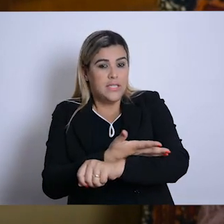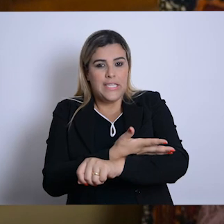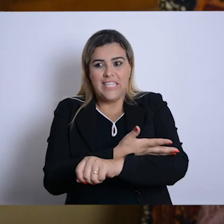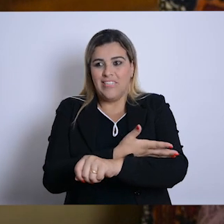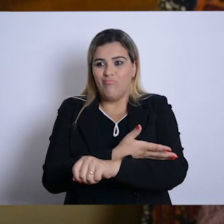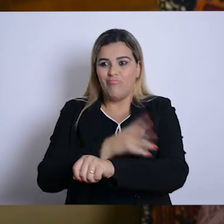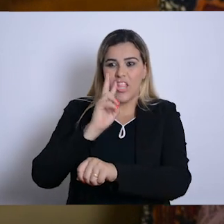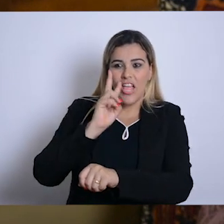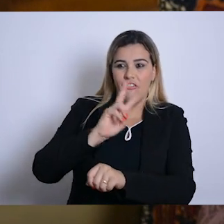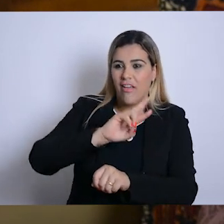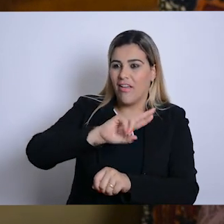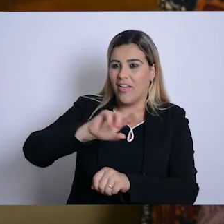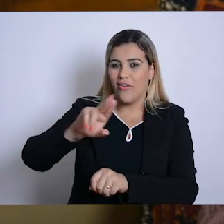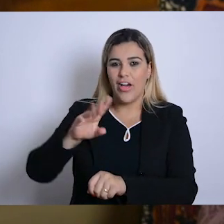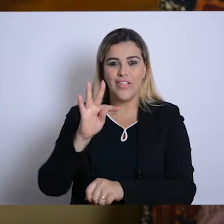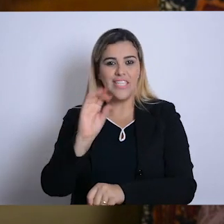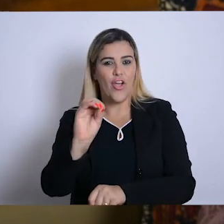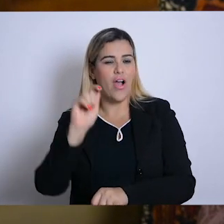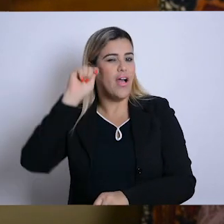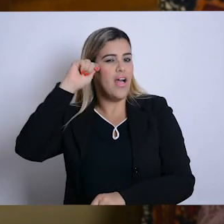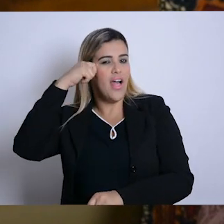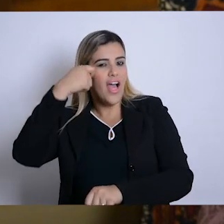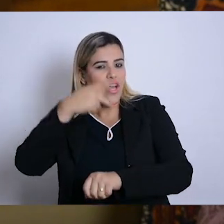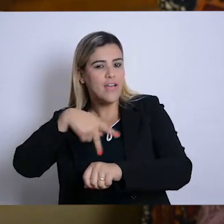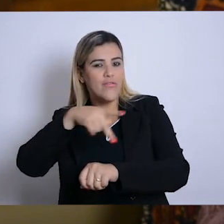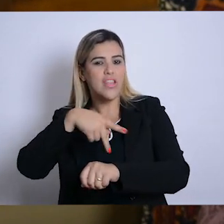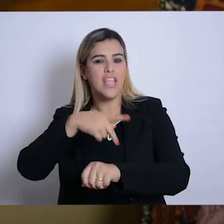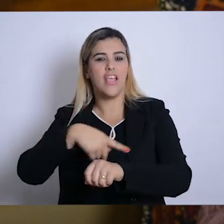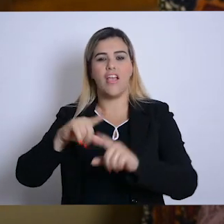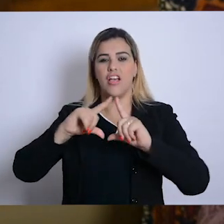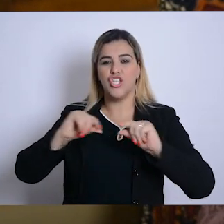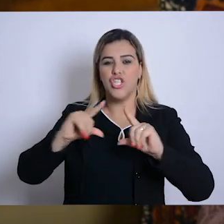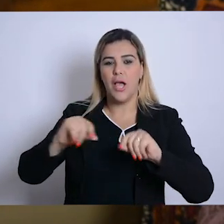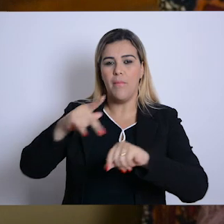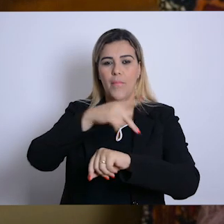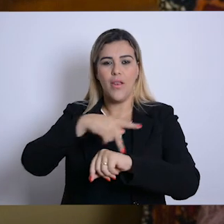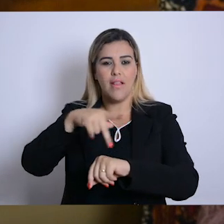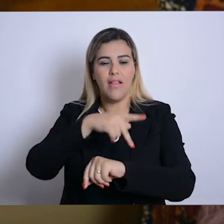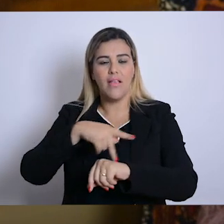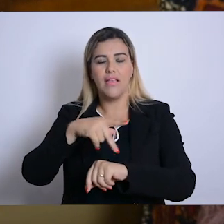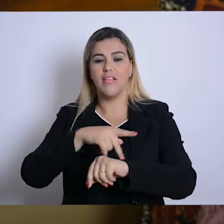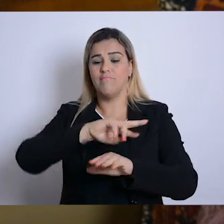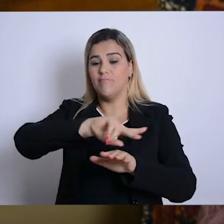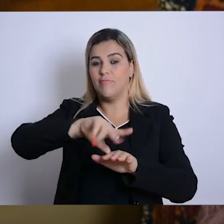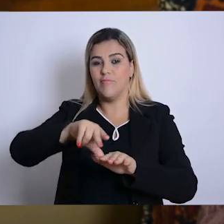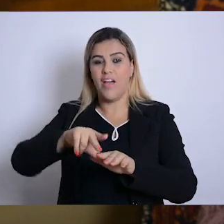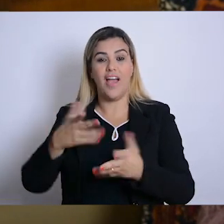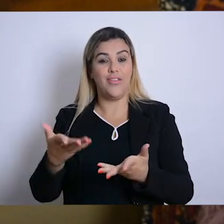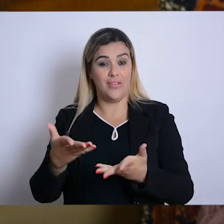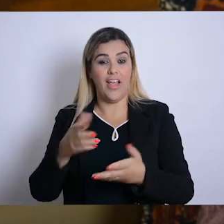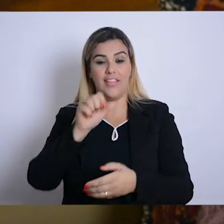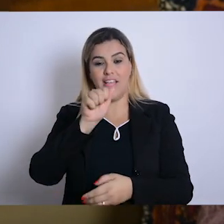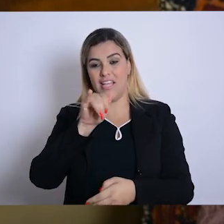ocupacional africano, japonês, de vários países da Ásia, a